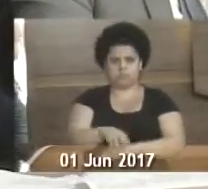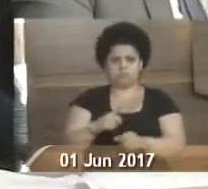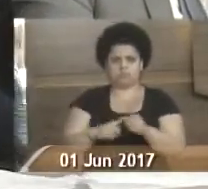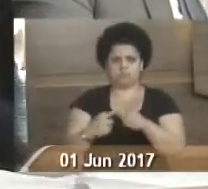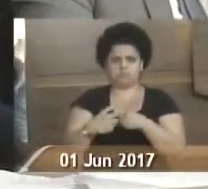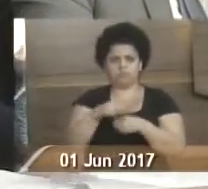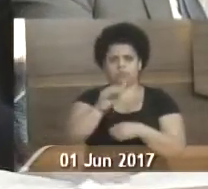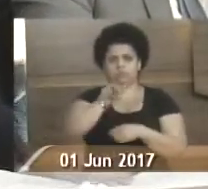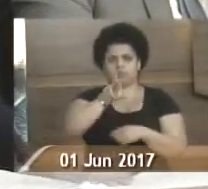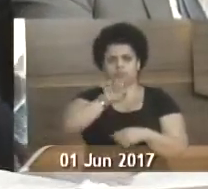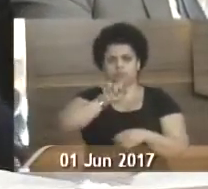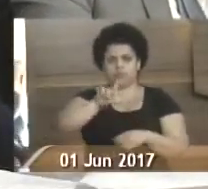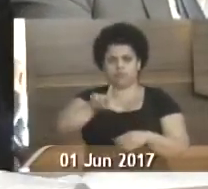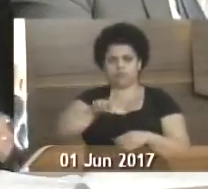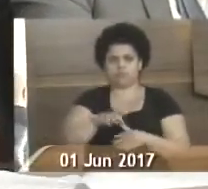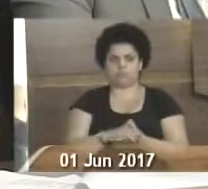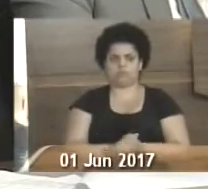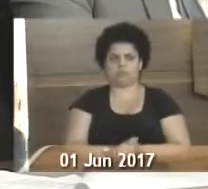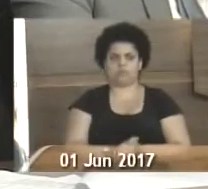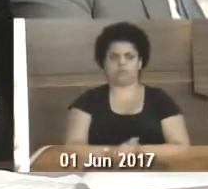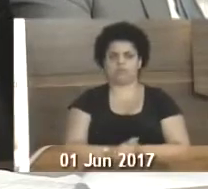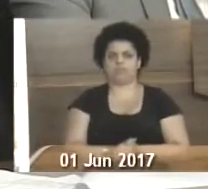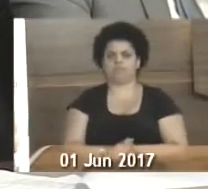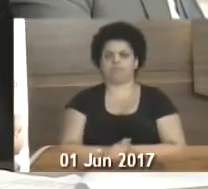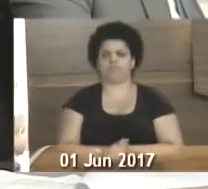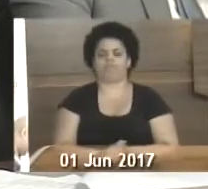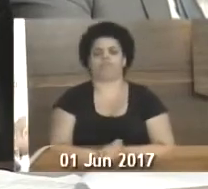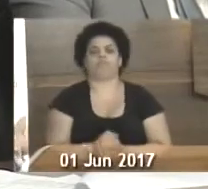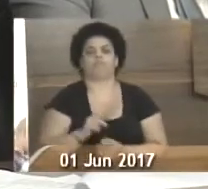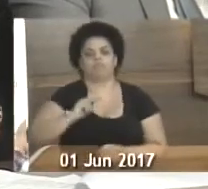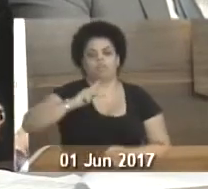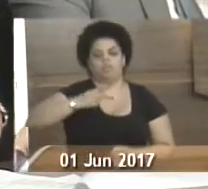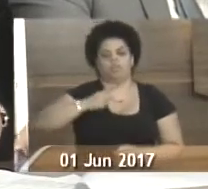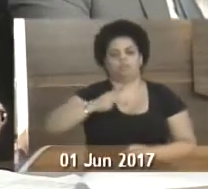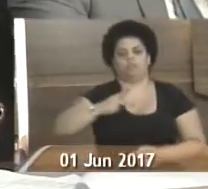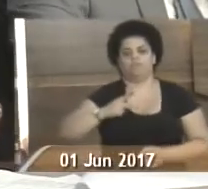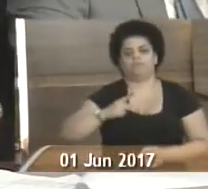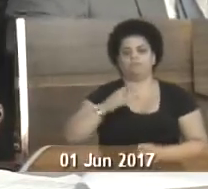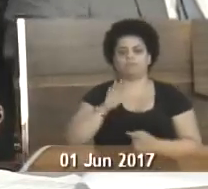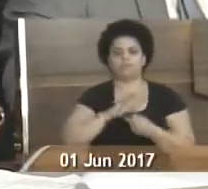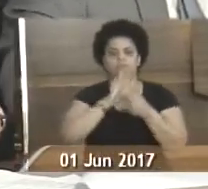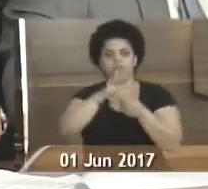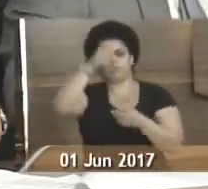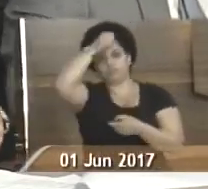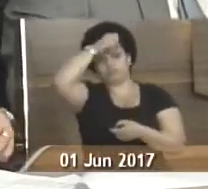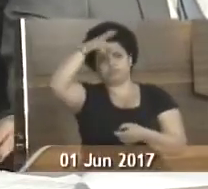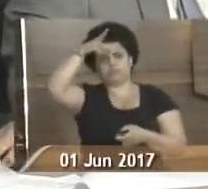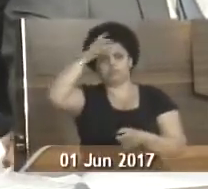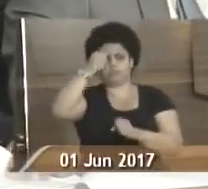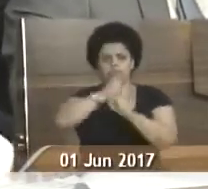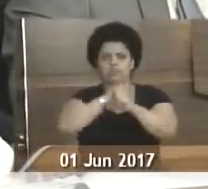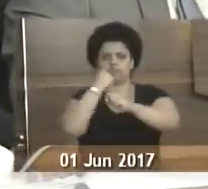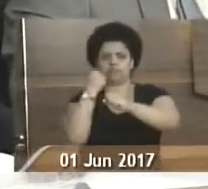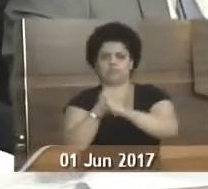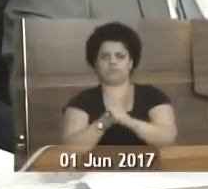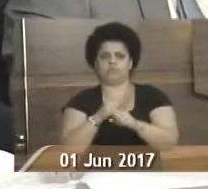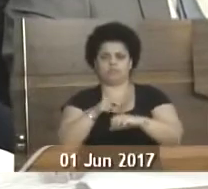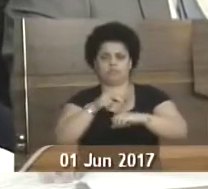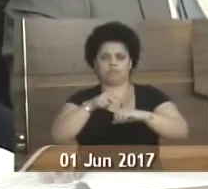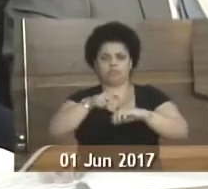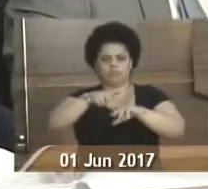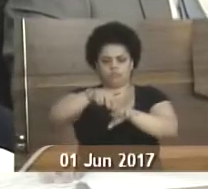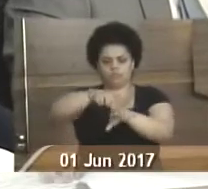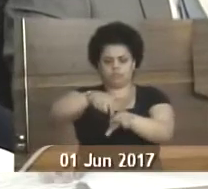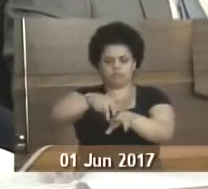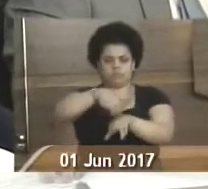no bairro Areal. Elinho do Sindicato. Indicação nº 2.2.7. Indicando ao prefeito municipal a construção de uma pista de skate